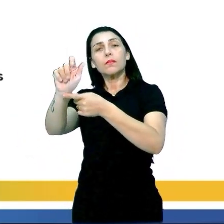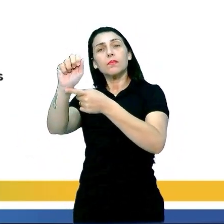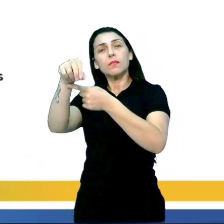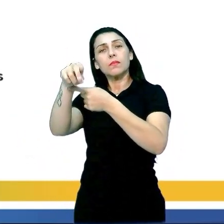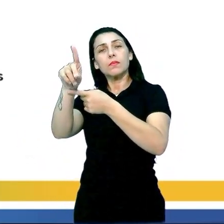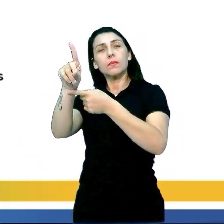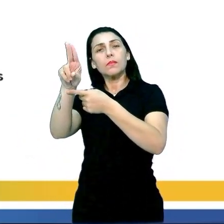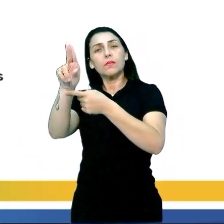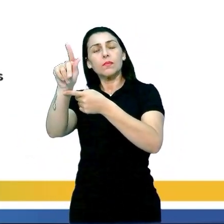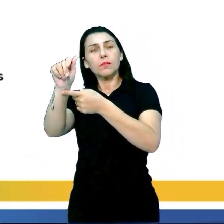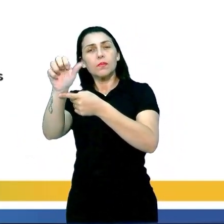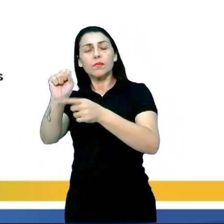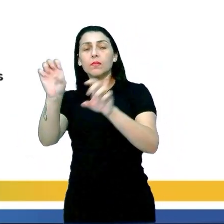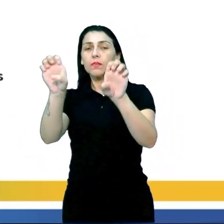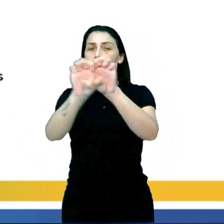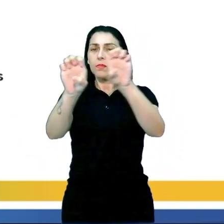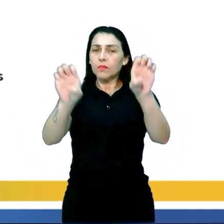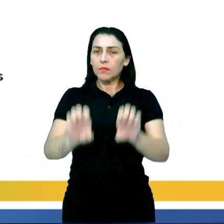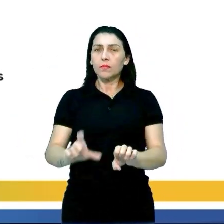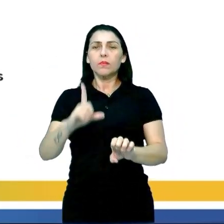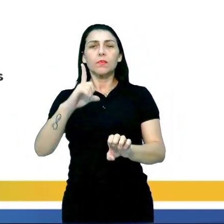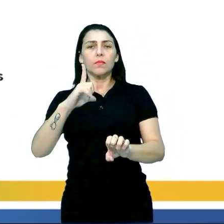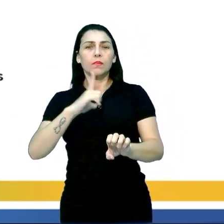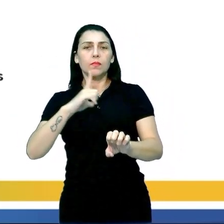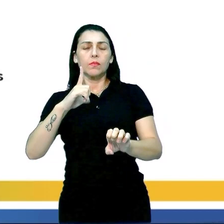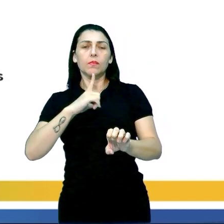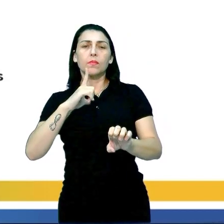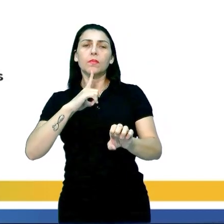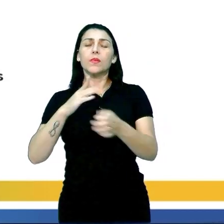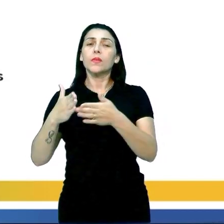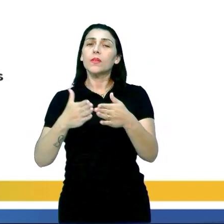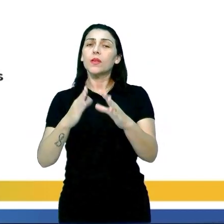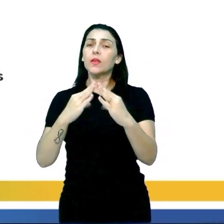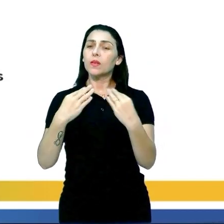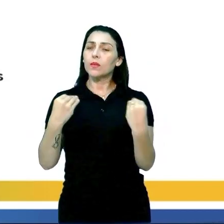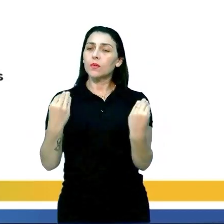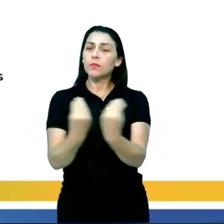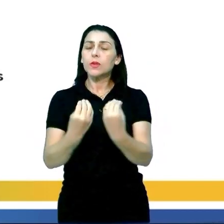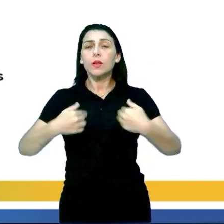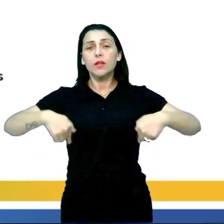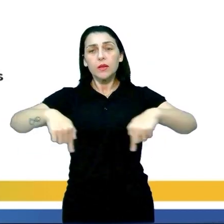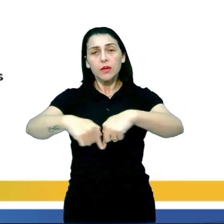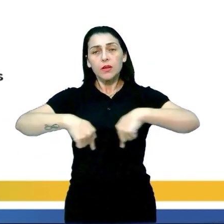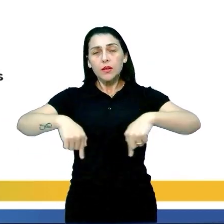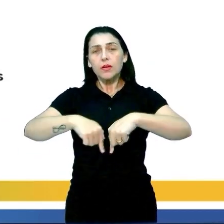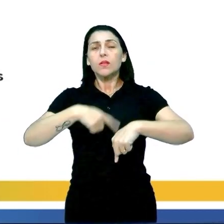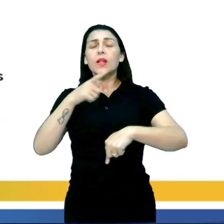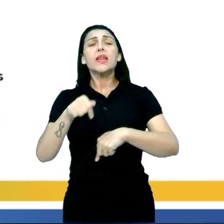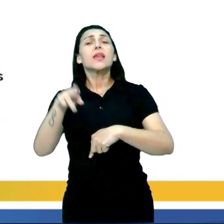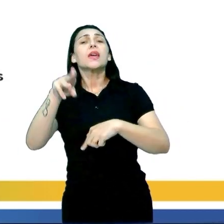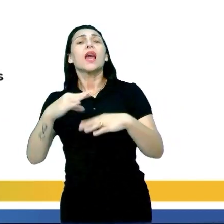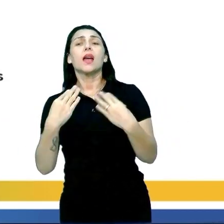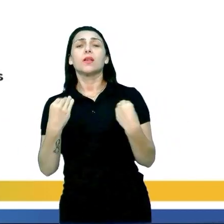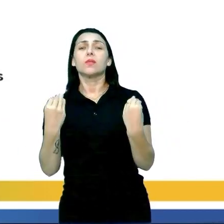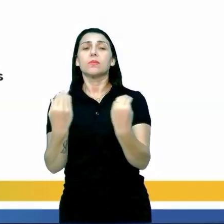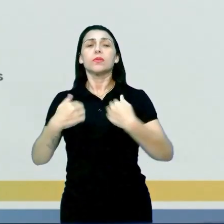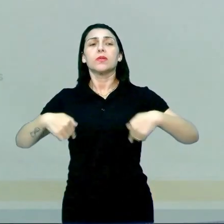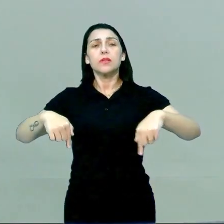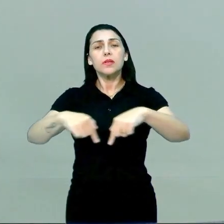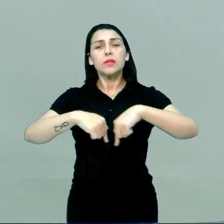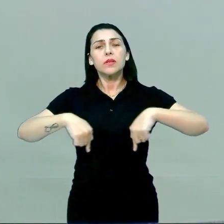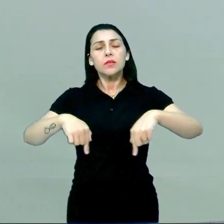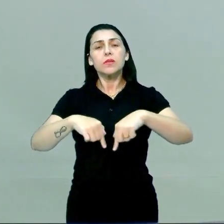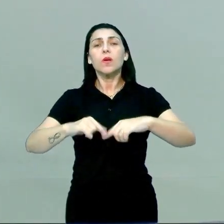Aqui, ó, são estruturas que têm a função de produzir substâncias químicas. Como falado, quem são essas substâncias químicas?